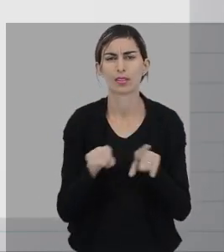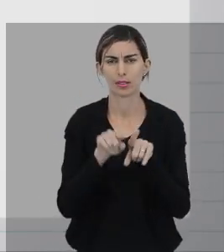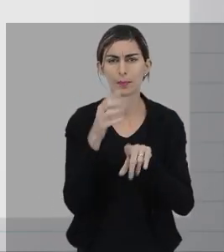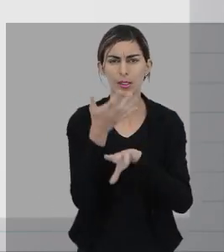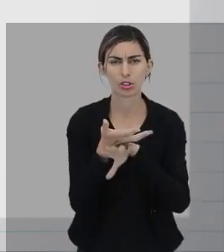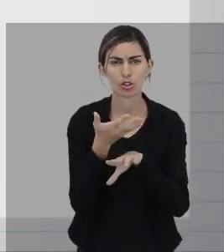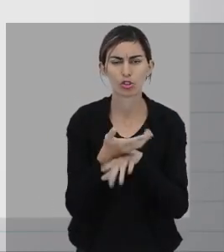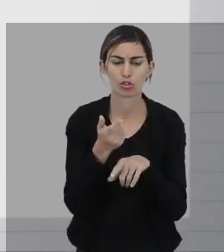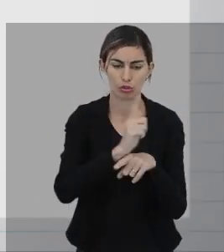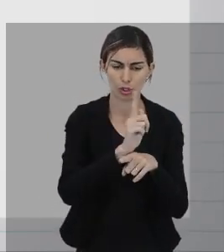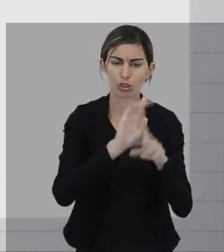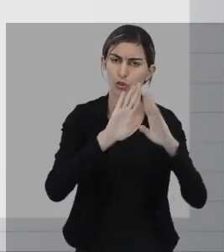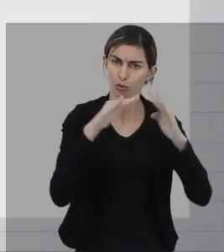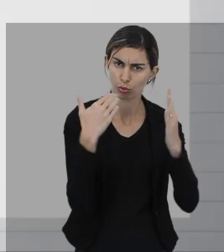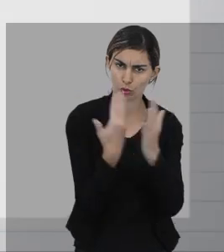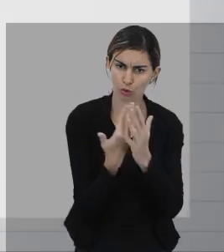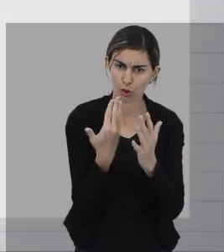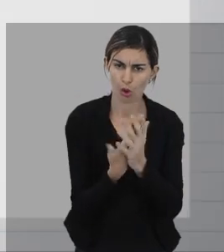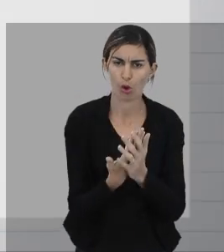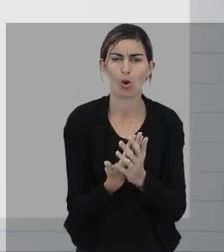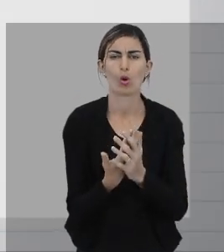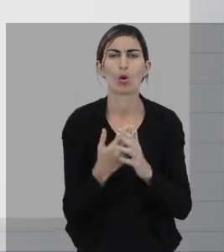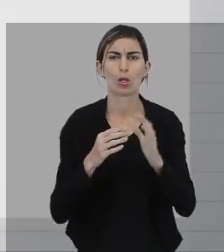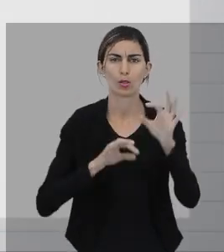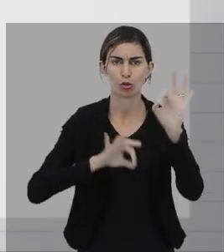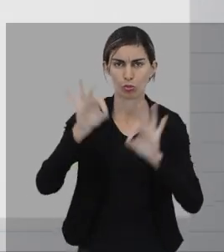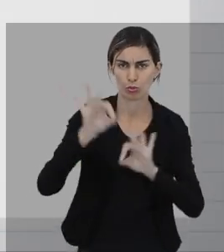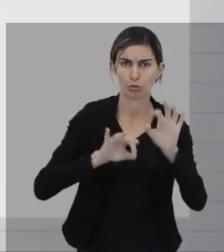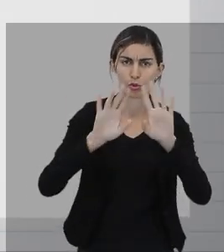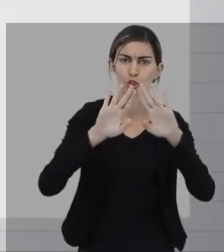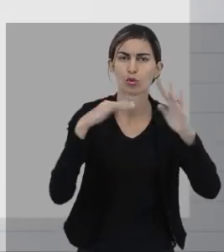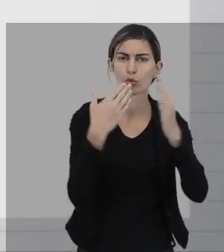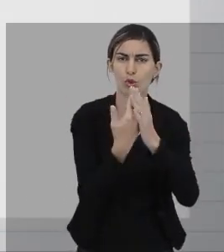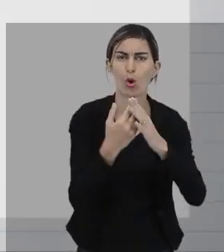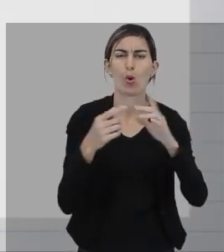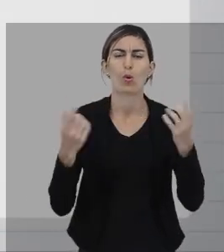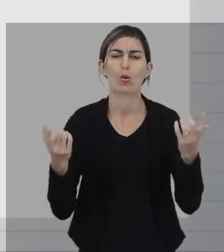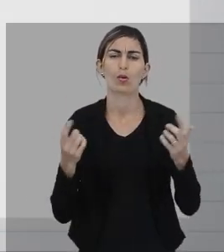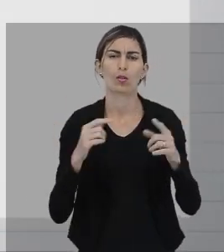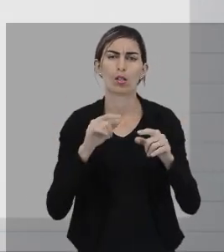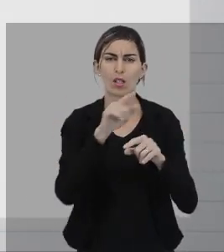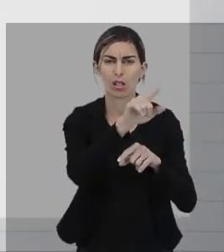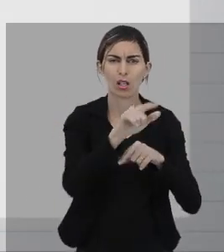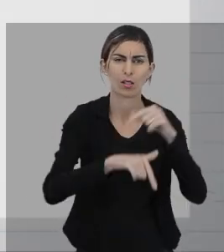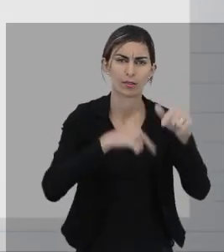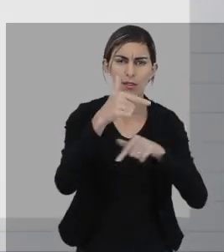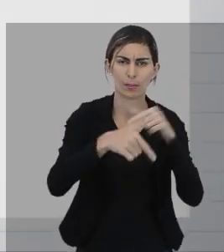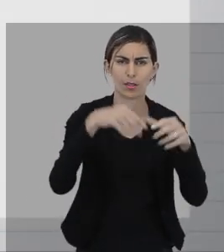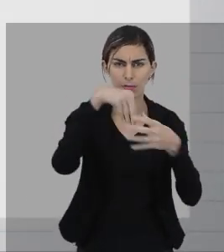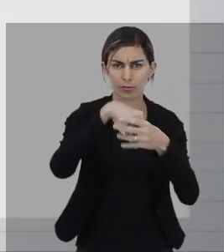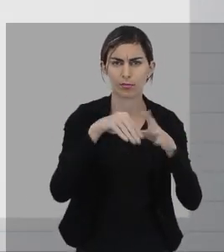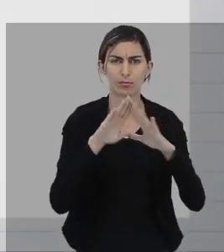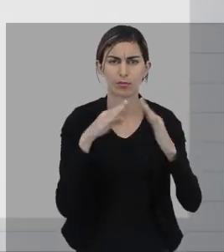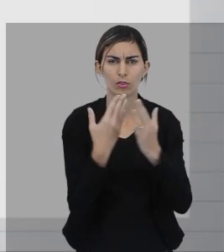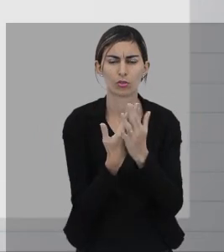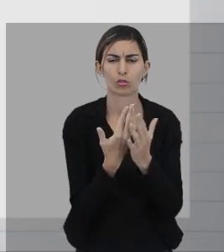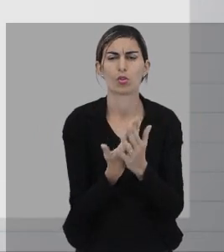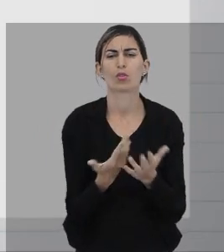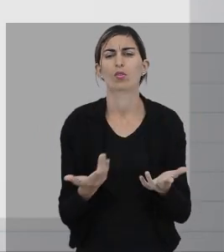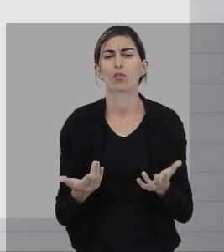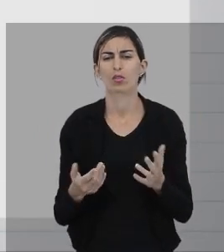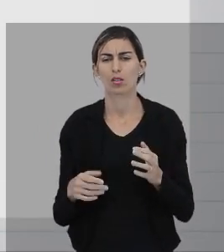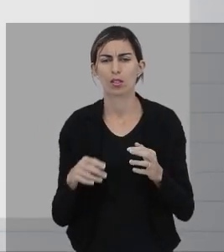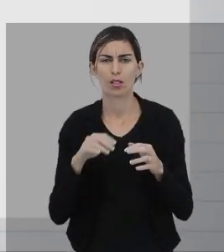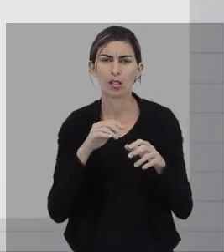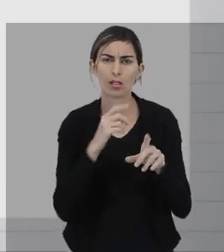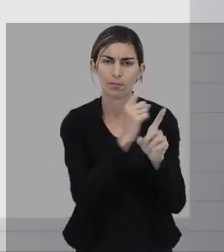disciplinas como Gestão Escolar, que trata da estrutura da escola, a atuação de diversos segmentos que propõem a